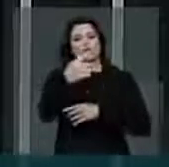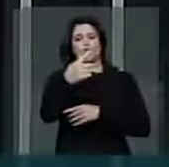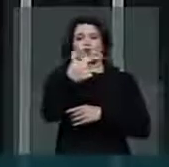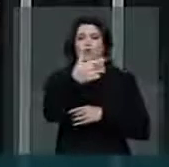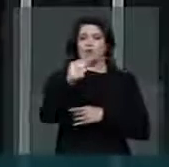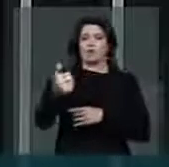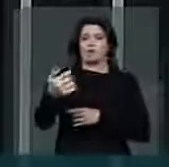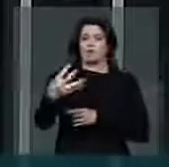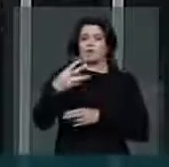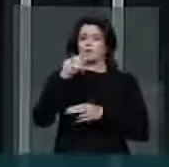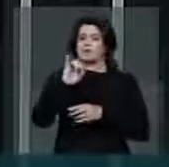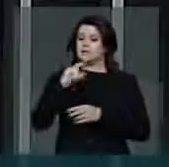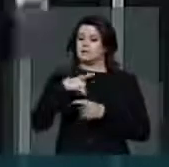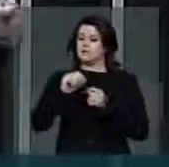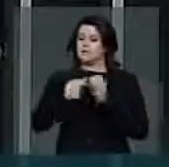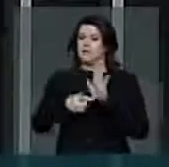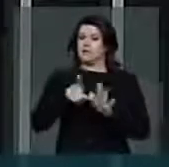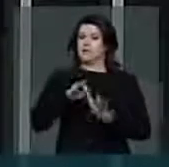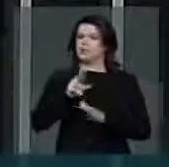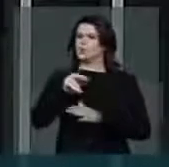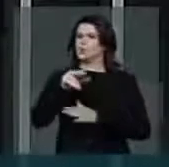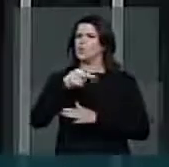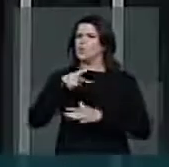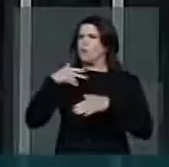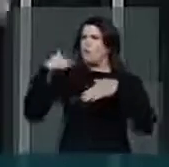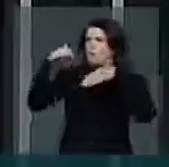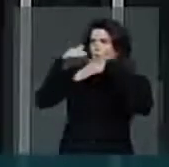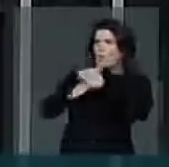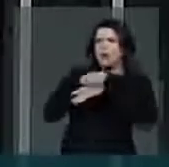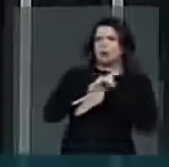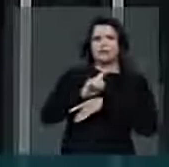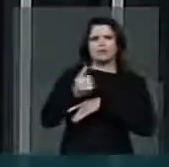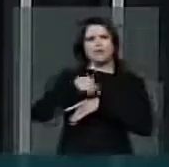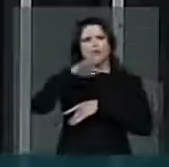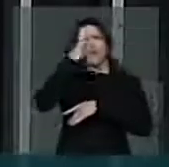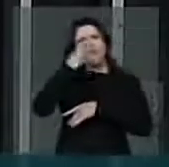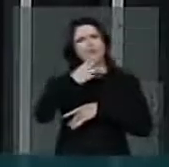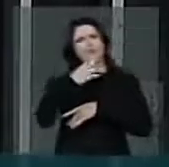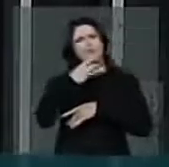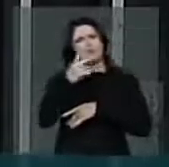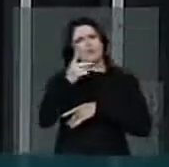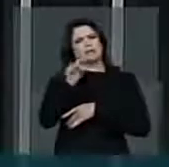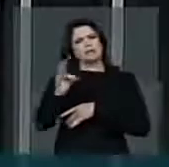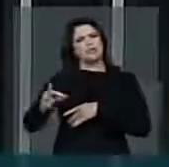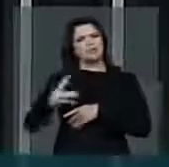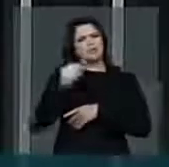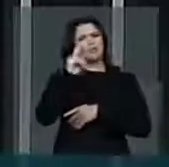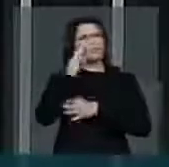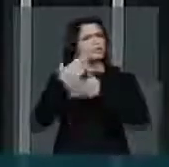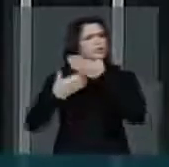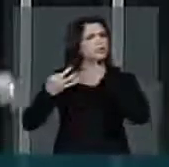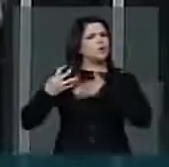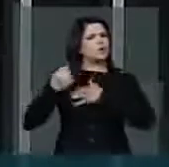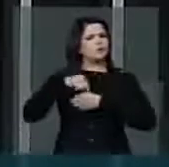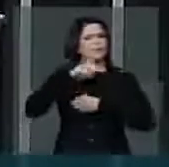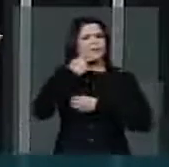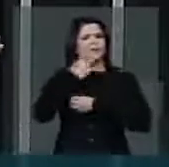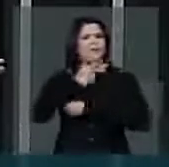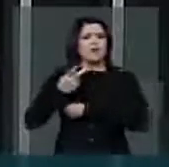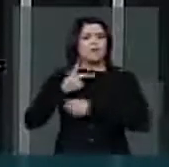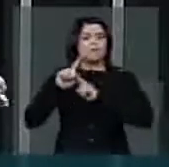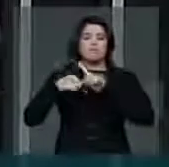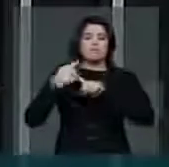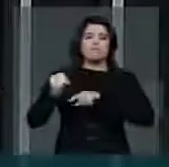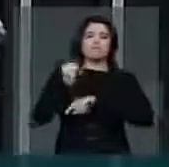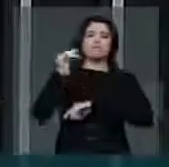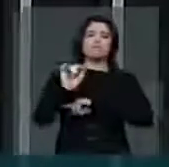Porque se assim o fizesse, nunca nos subordinaríamos a isso. Quem conhece a história do PDT sabe que nós estamos falando, acima de